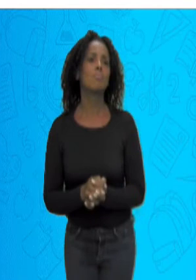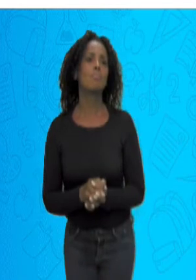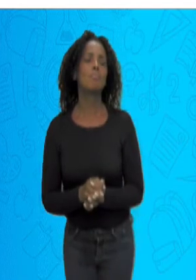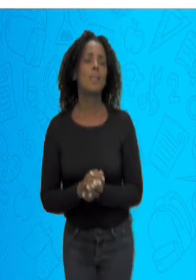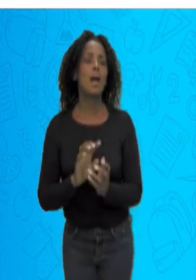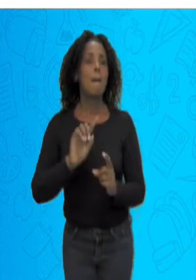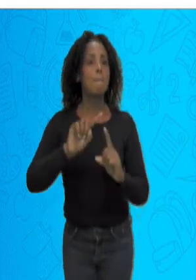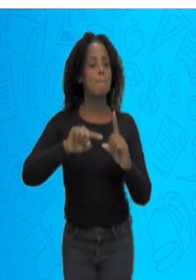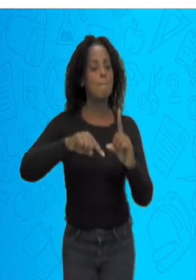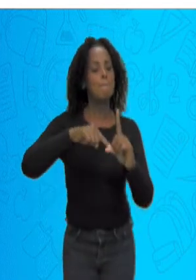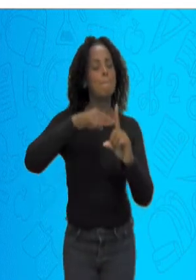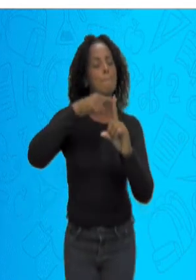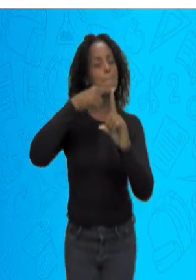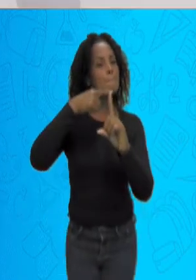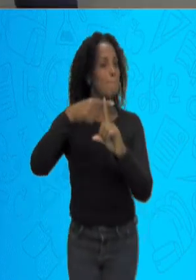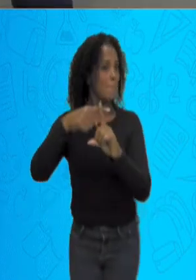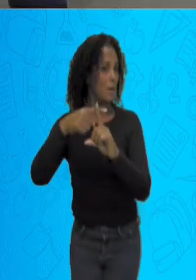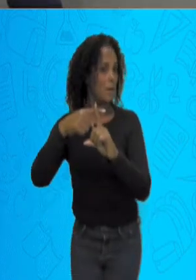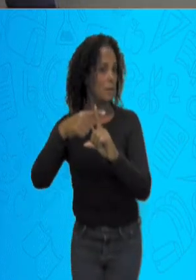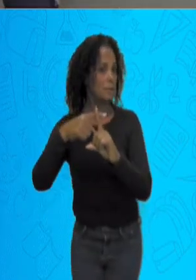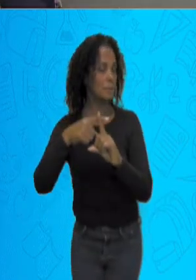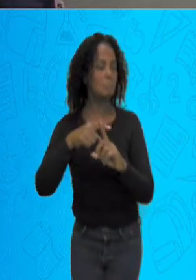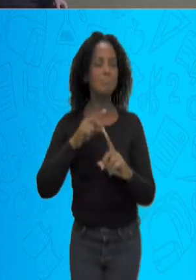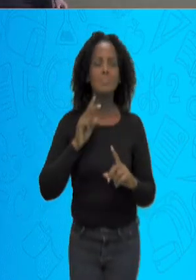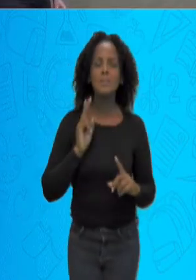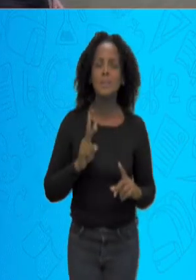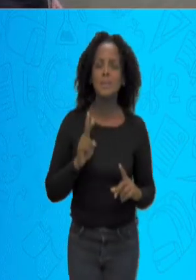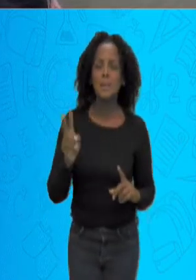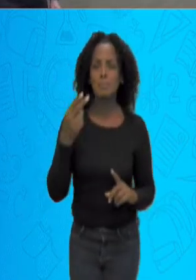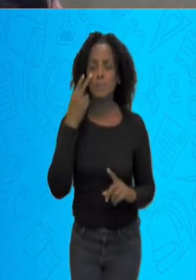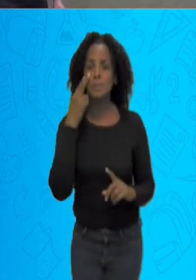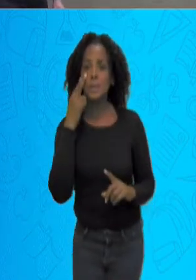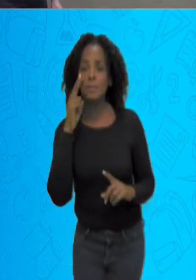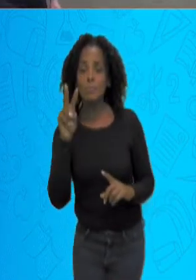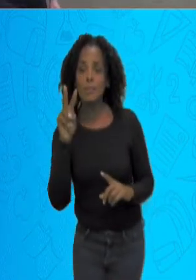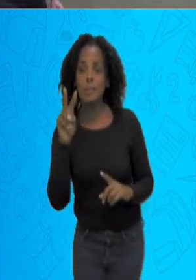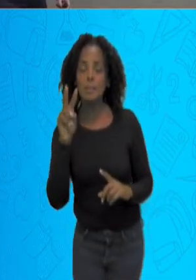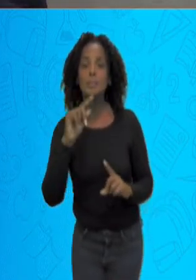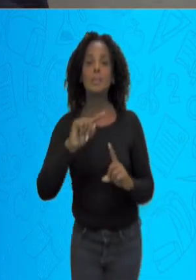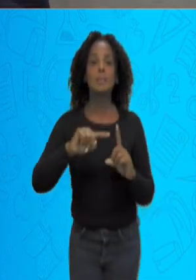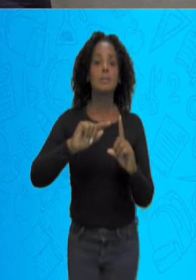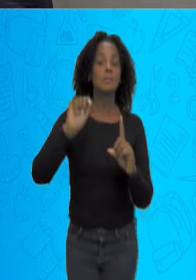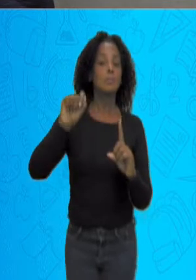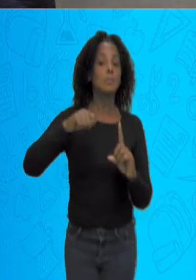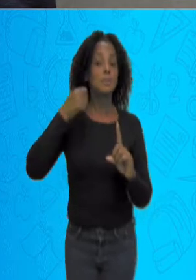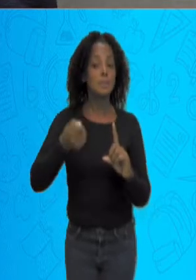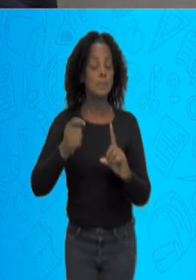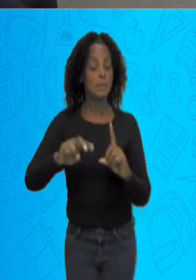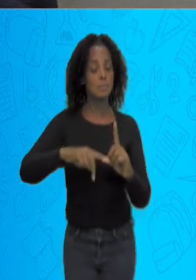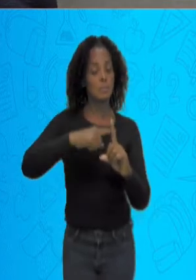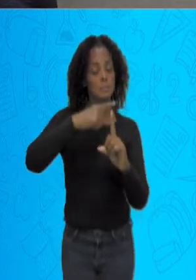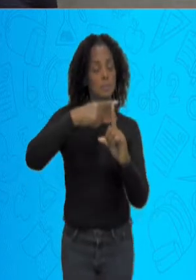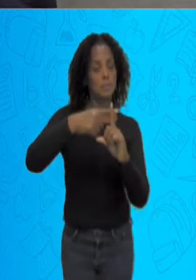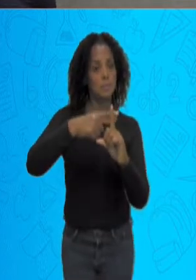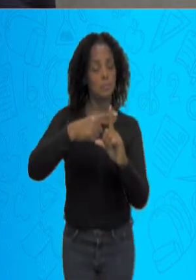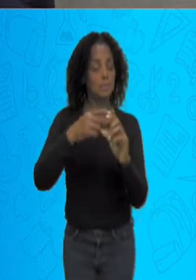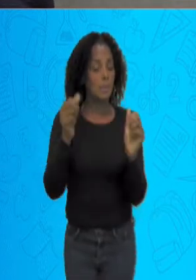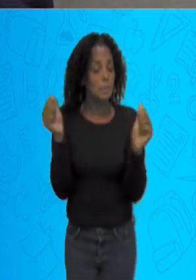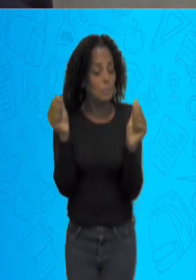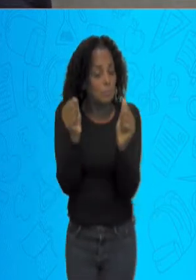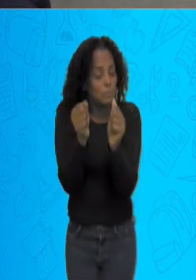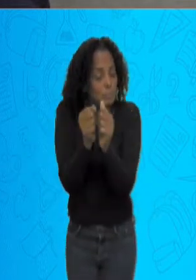Olha o sinal da adição. Todas as vezes que vocês verem o sinal da adição, vocês vão estar somando,